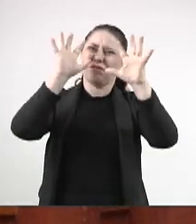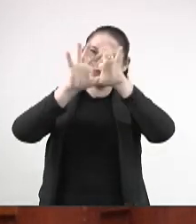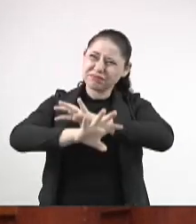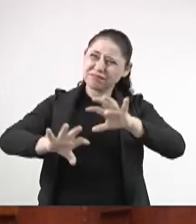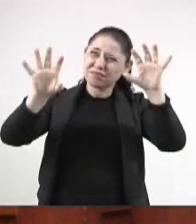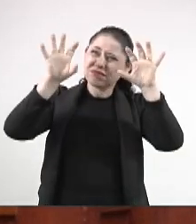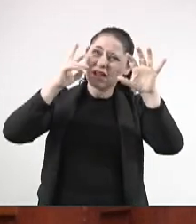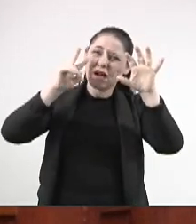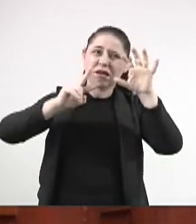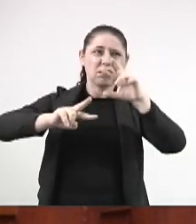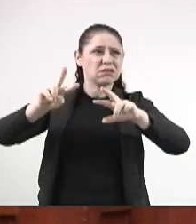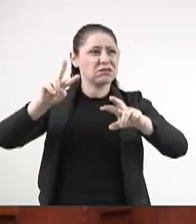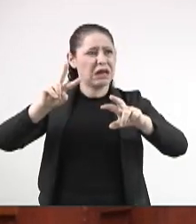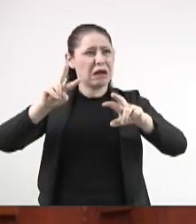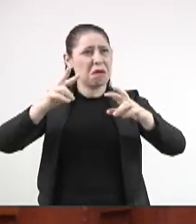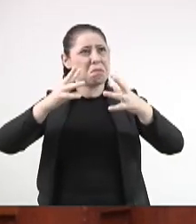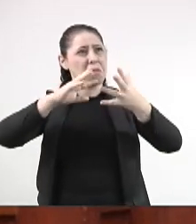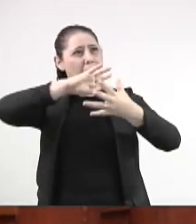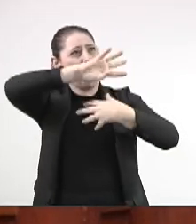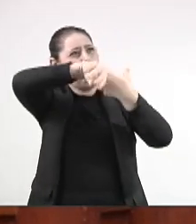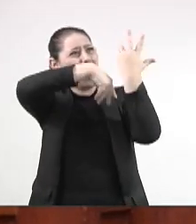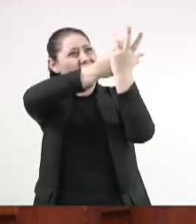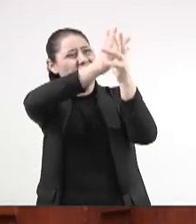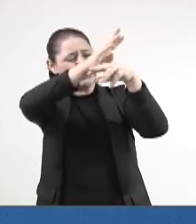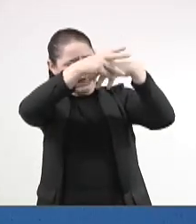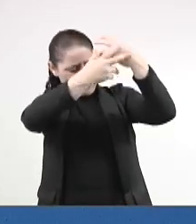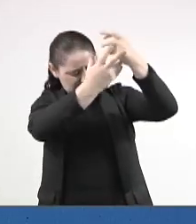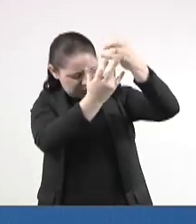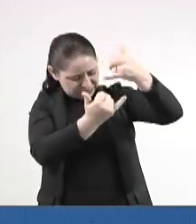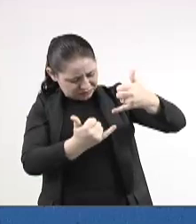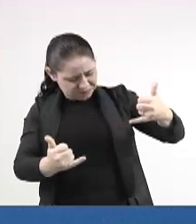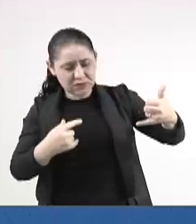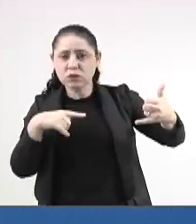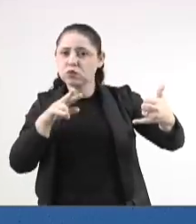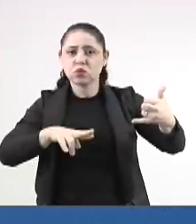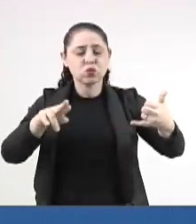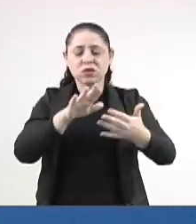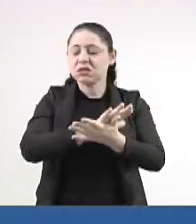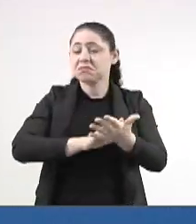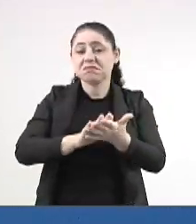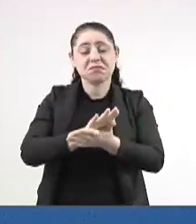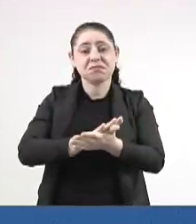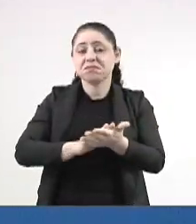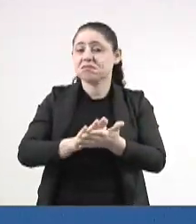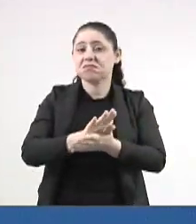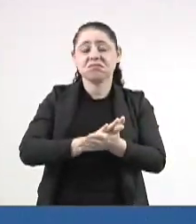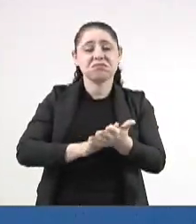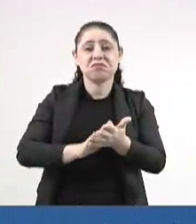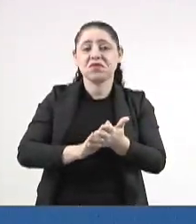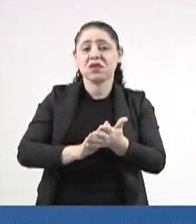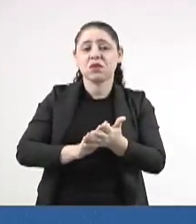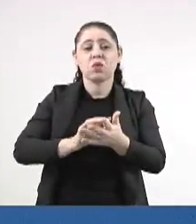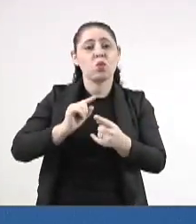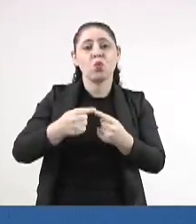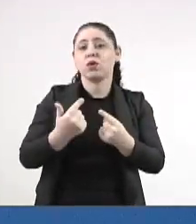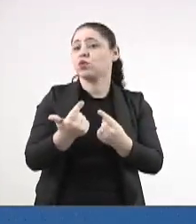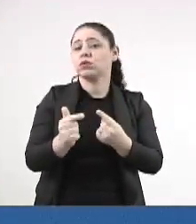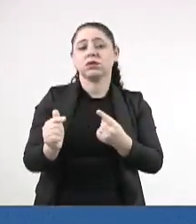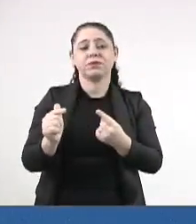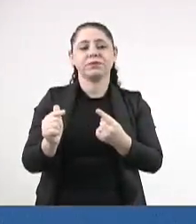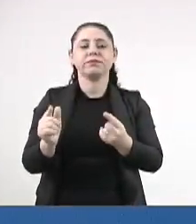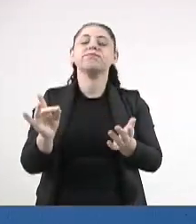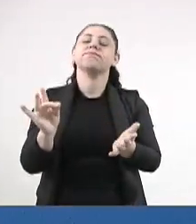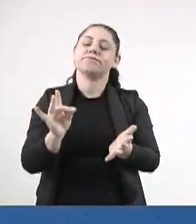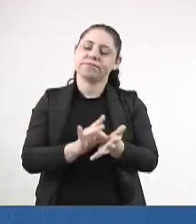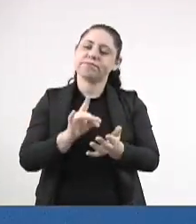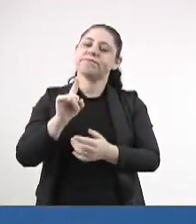aquele amontoado de fios sem utilização nenhuma, sem finalidade. E, realmente,